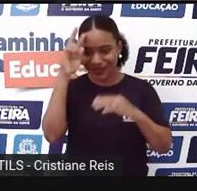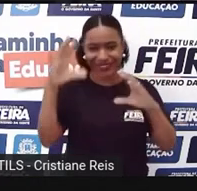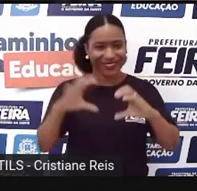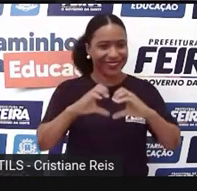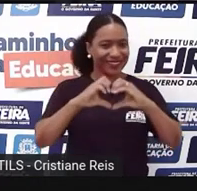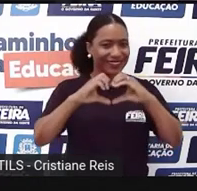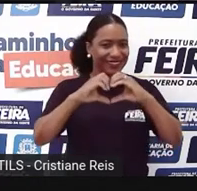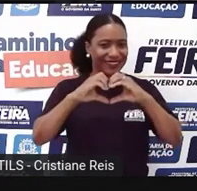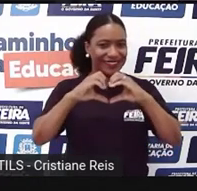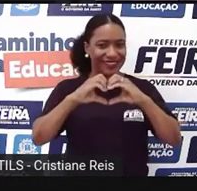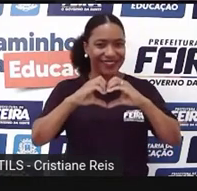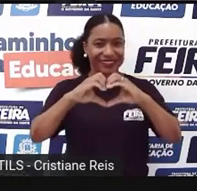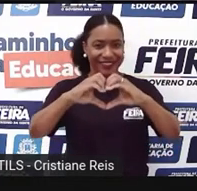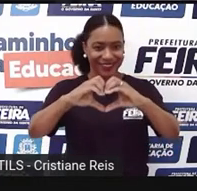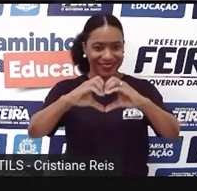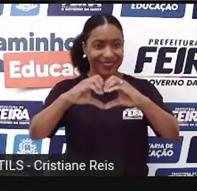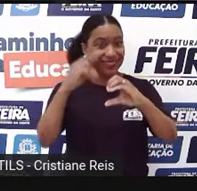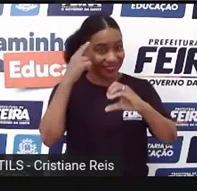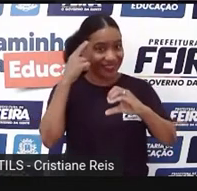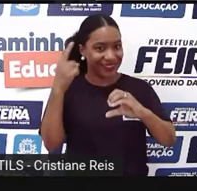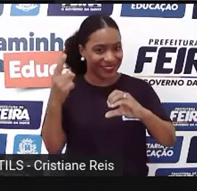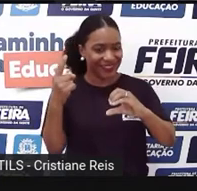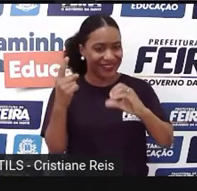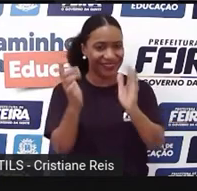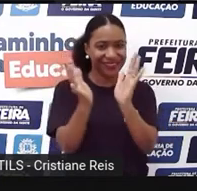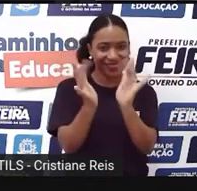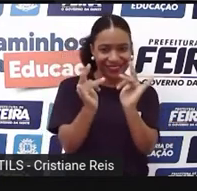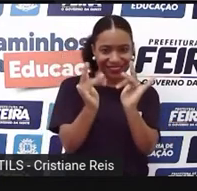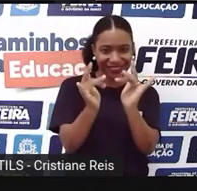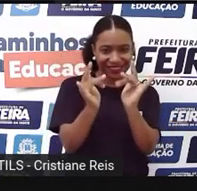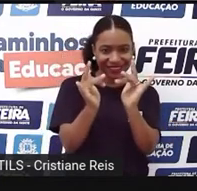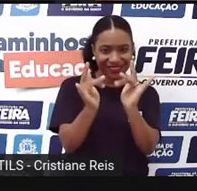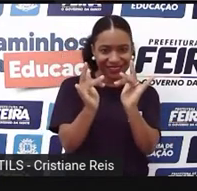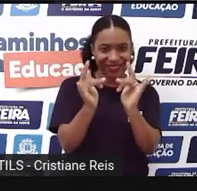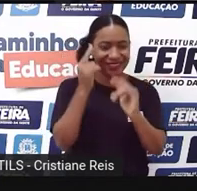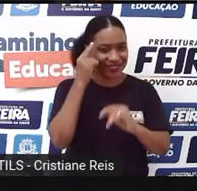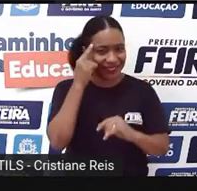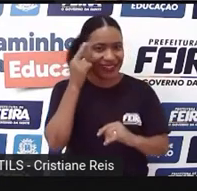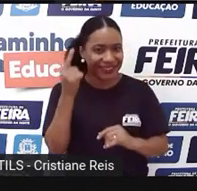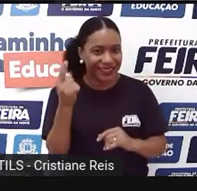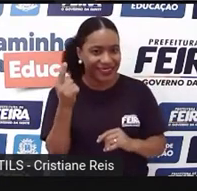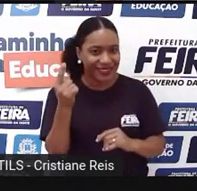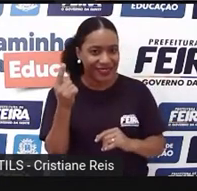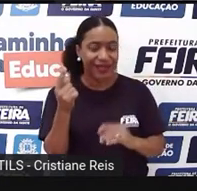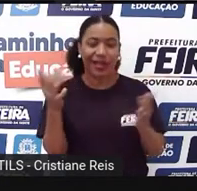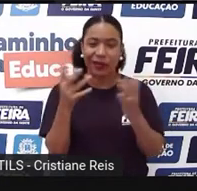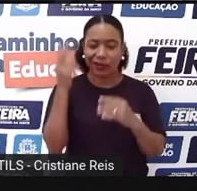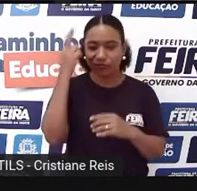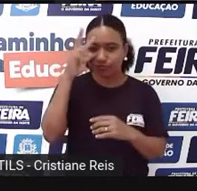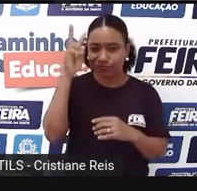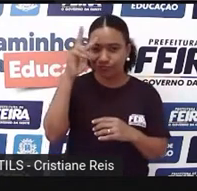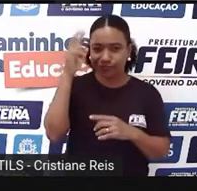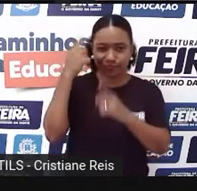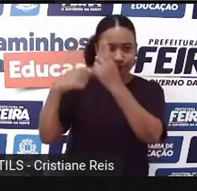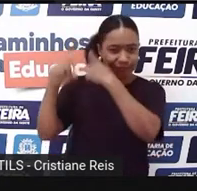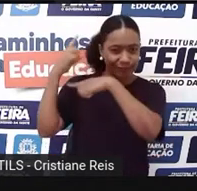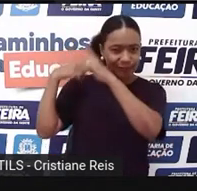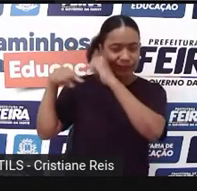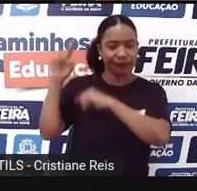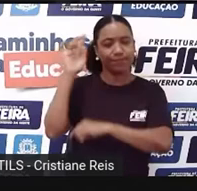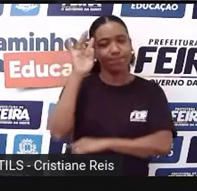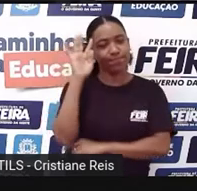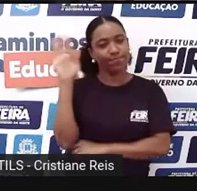que está aqui ao lado. Lembram o nome desse casal? Então vamos fazer agora um exercício de memória, ok?